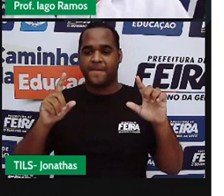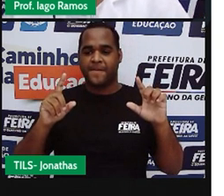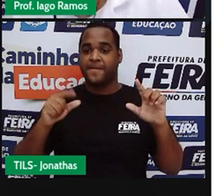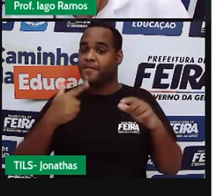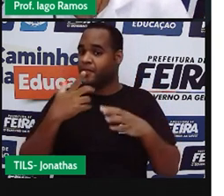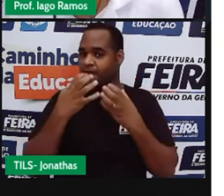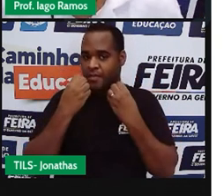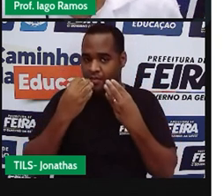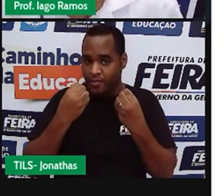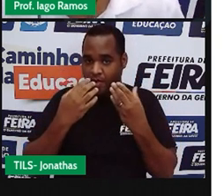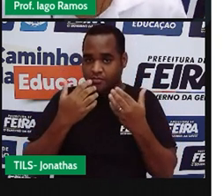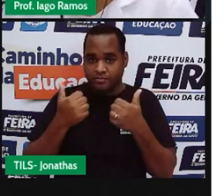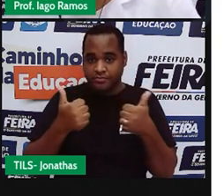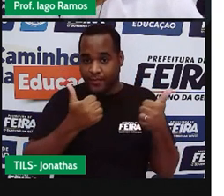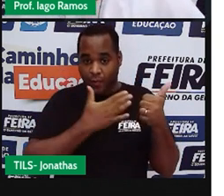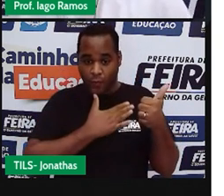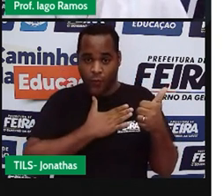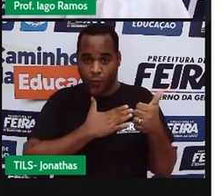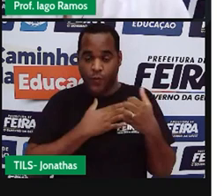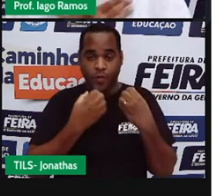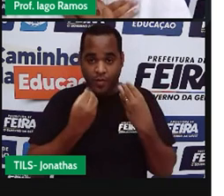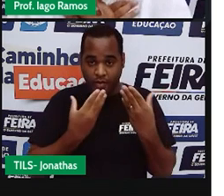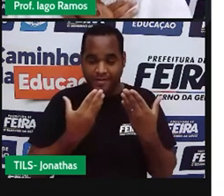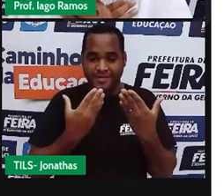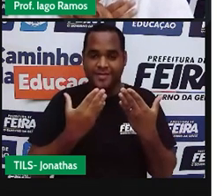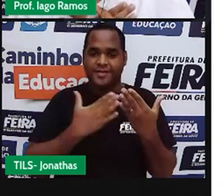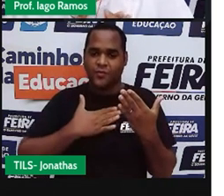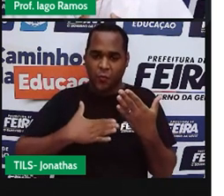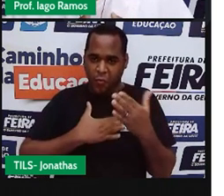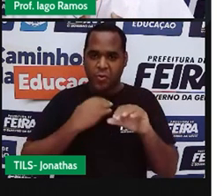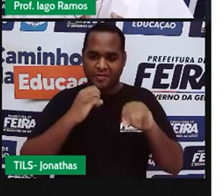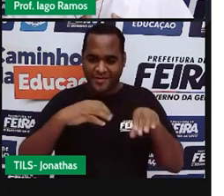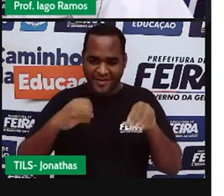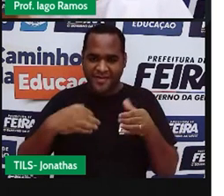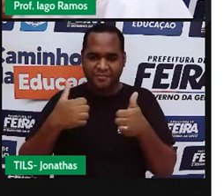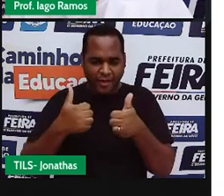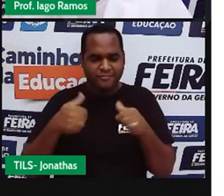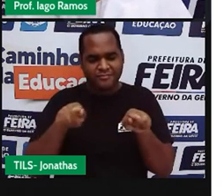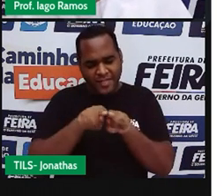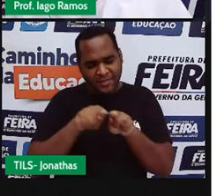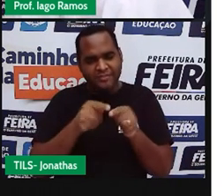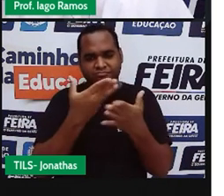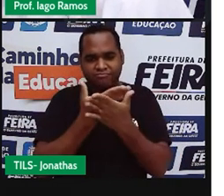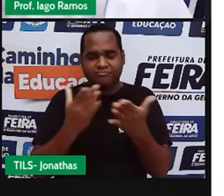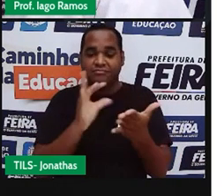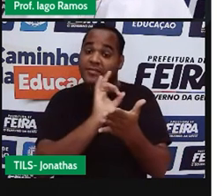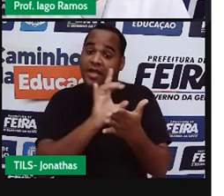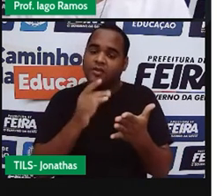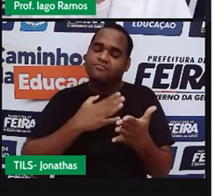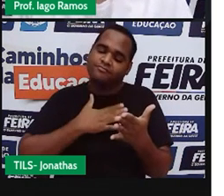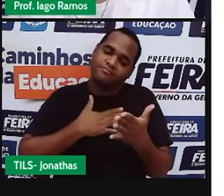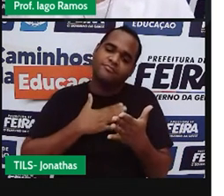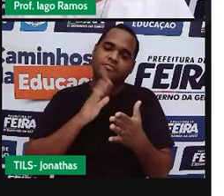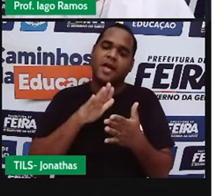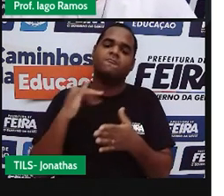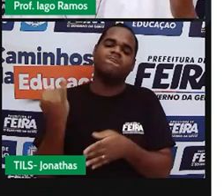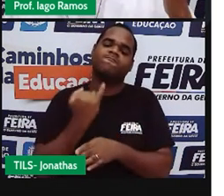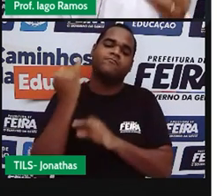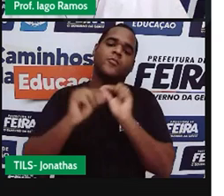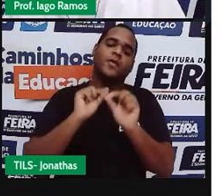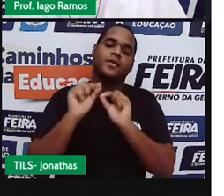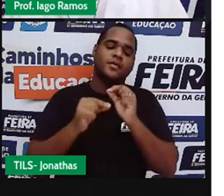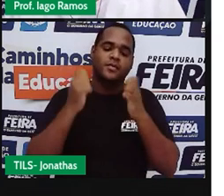Bom, curtiu a aula? Eu curti, eu gostei, espero que você também tenha gostado. O que é que foi importante?